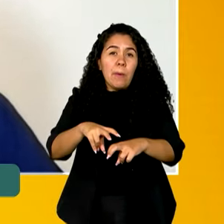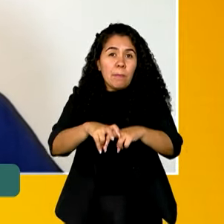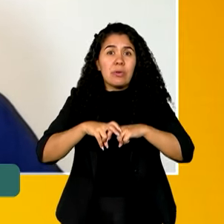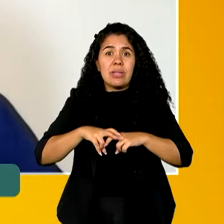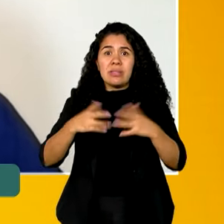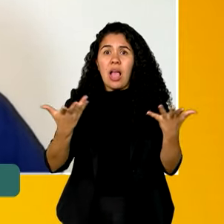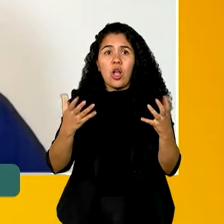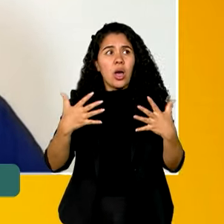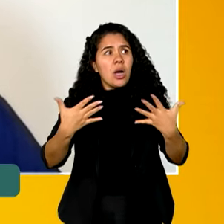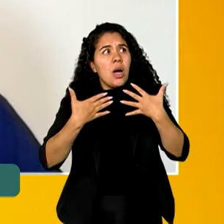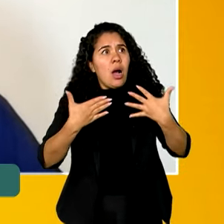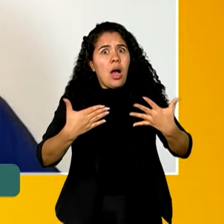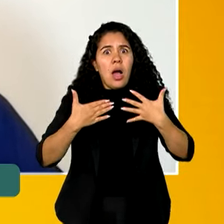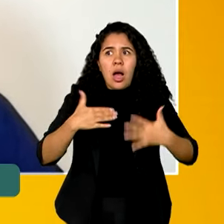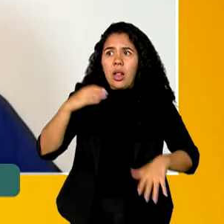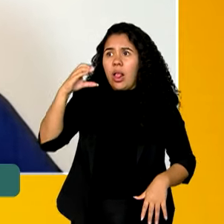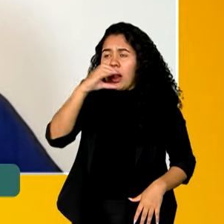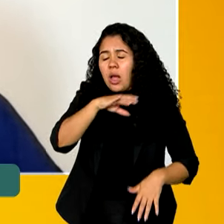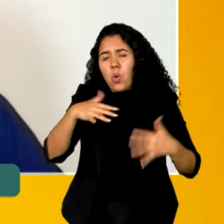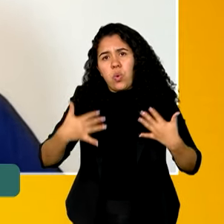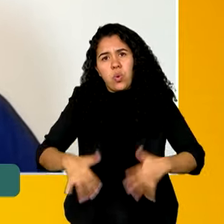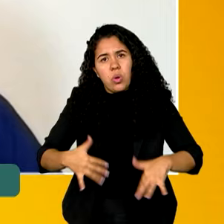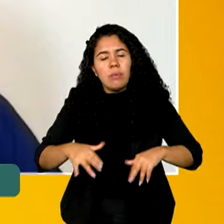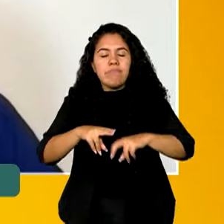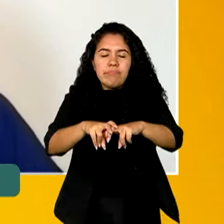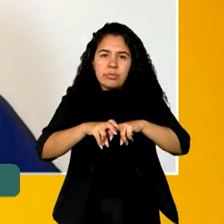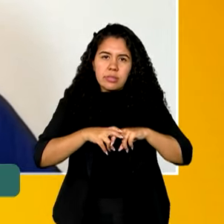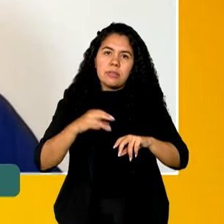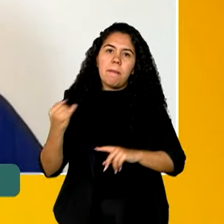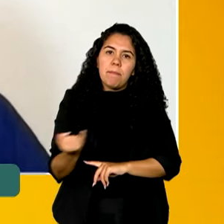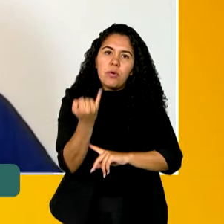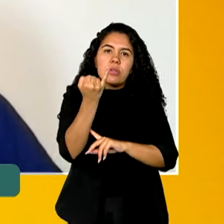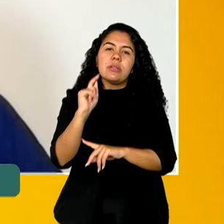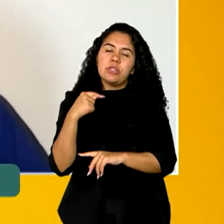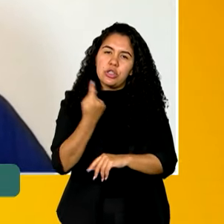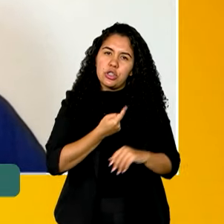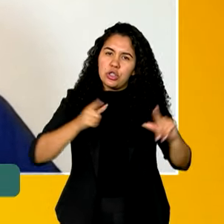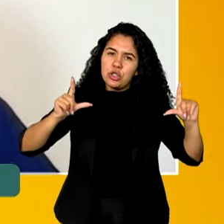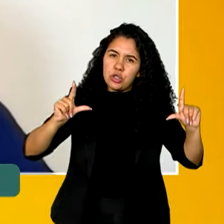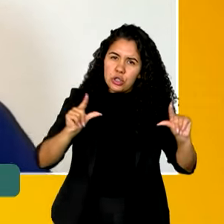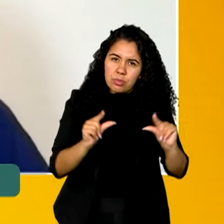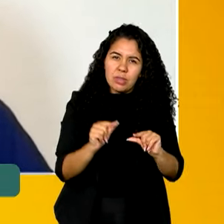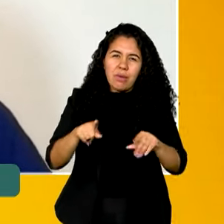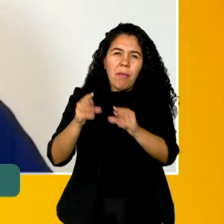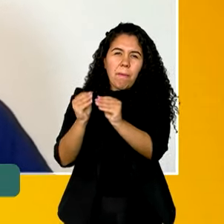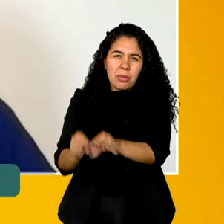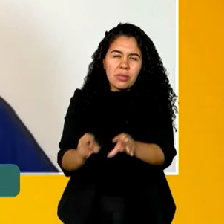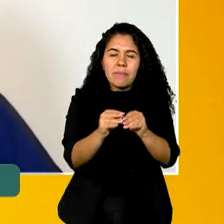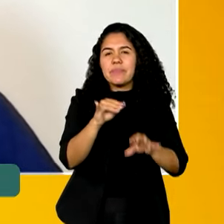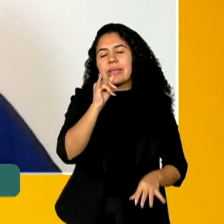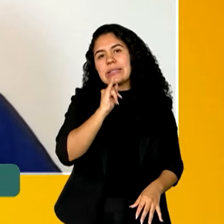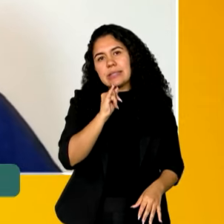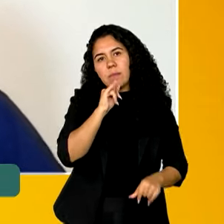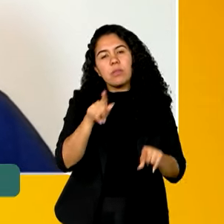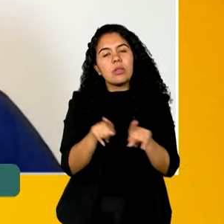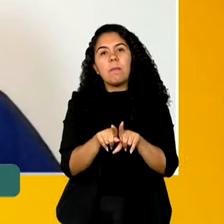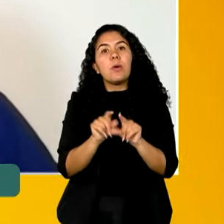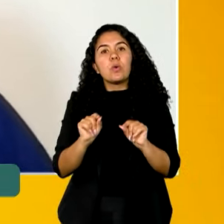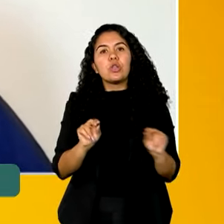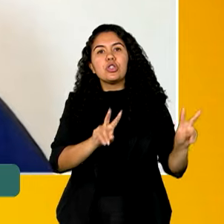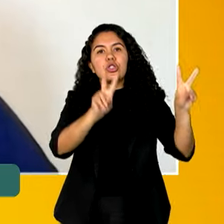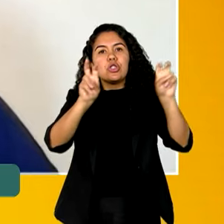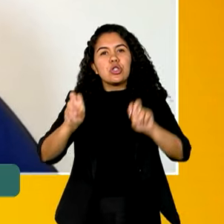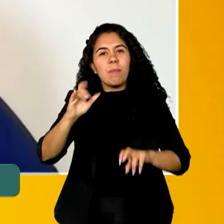quente. Então, por isso que é muito importante a gente minimizar ao máximo esses impactos, como, por exemplo, também a questão do